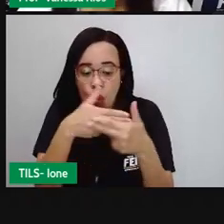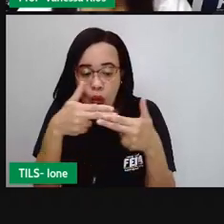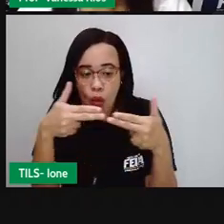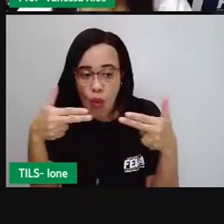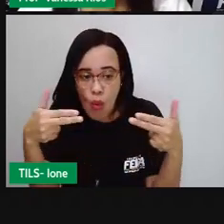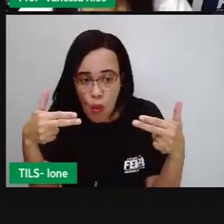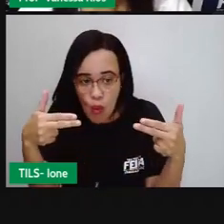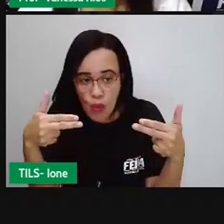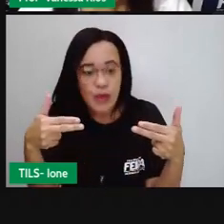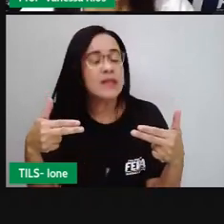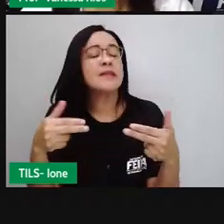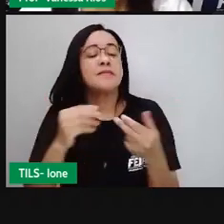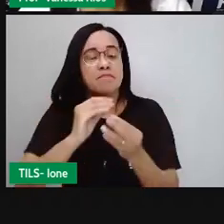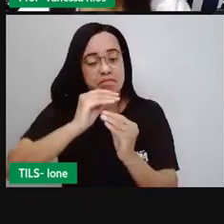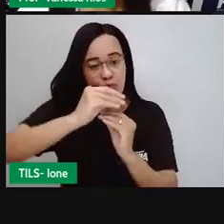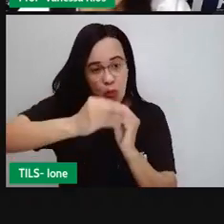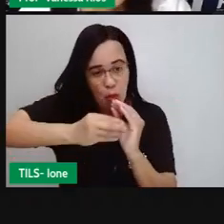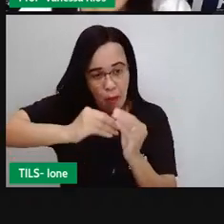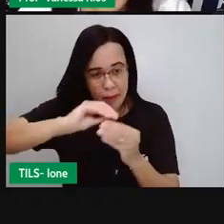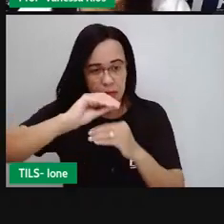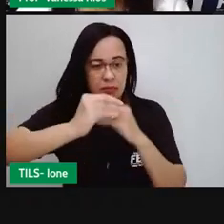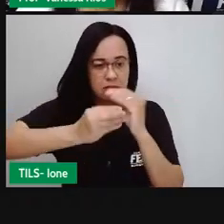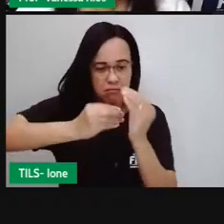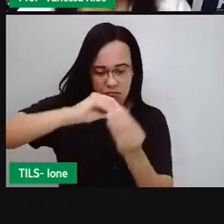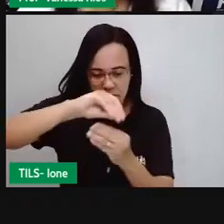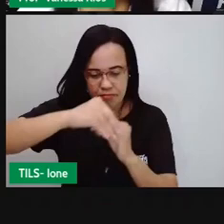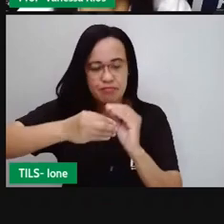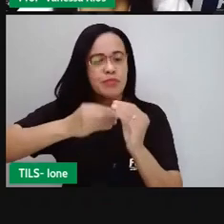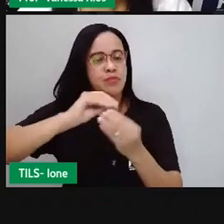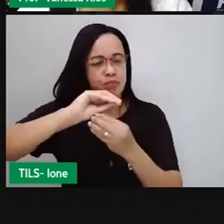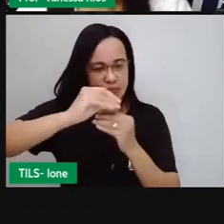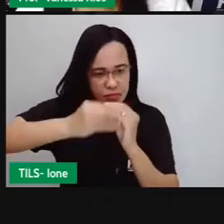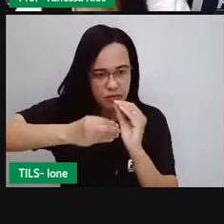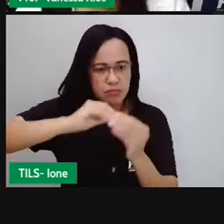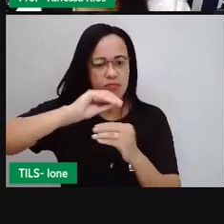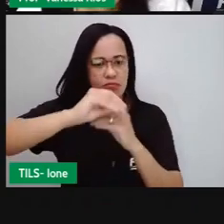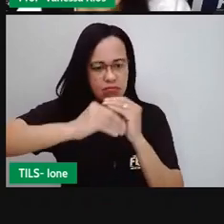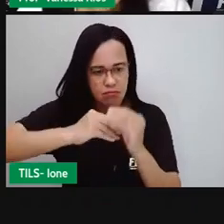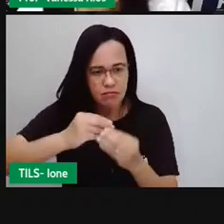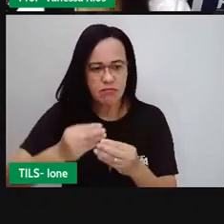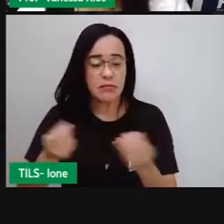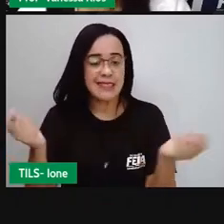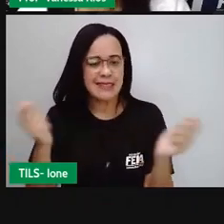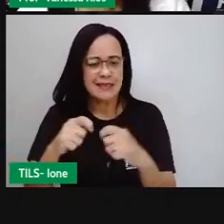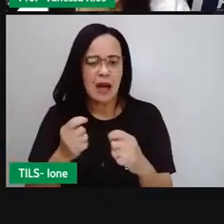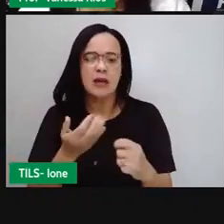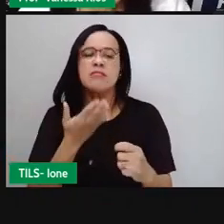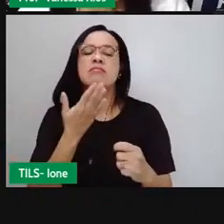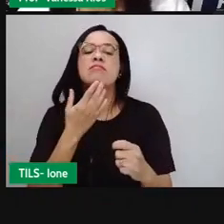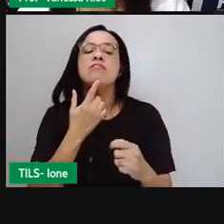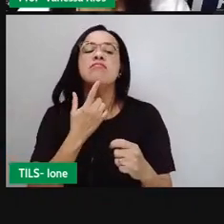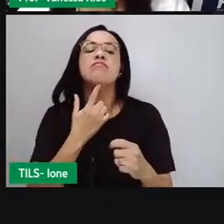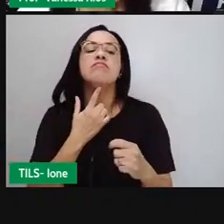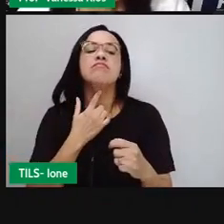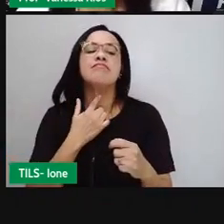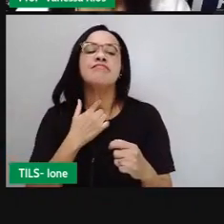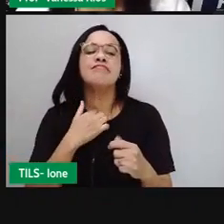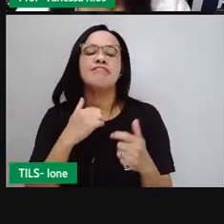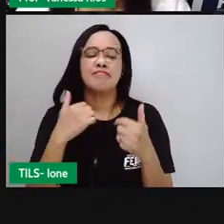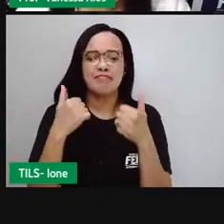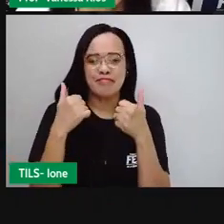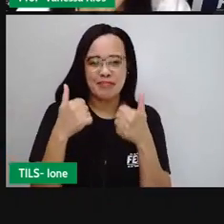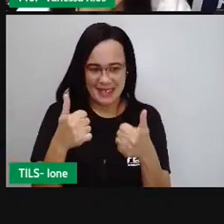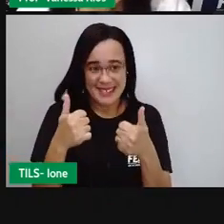tanto a salida enquanto os dentes façam o seu trabalho e aí você consiga encolher esse alimento com mais segurança, né?